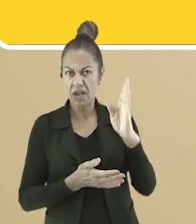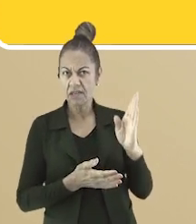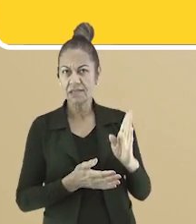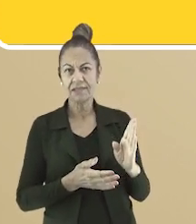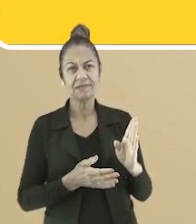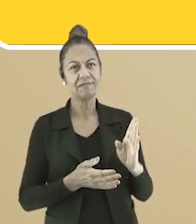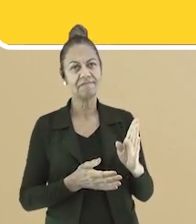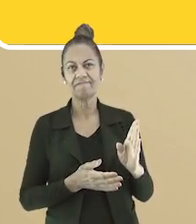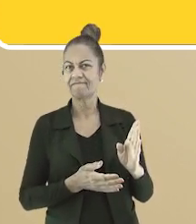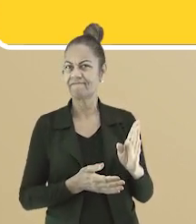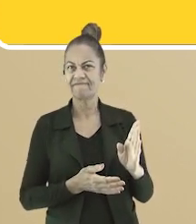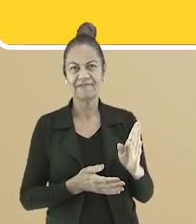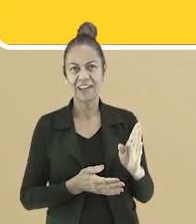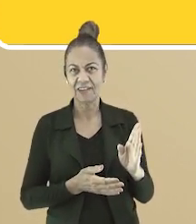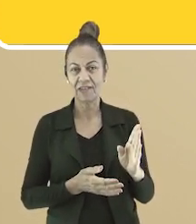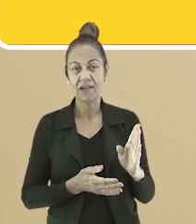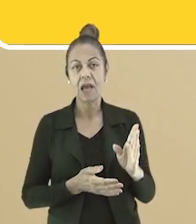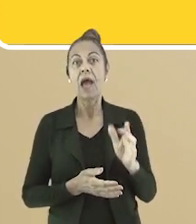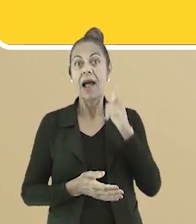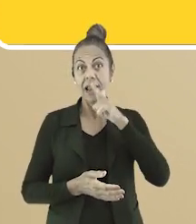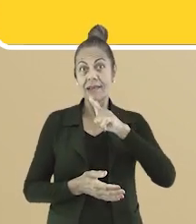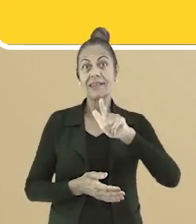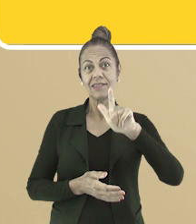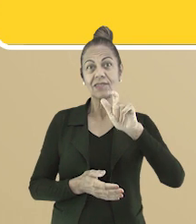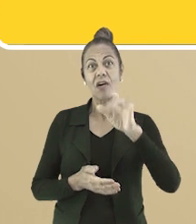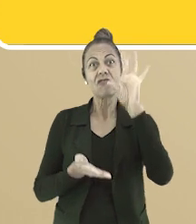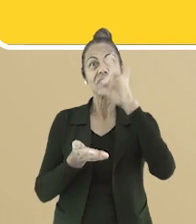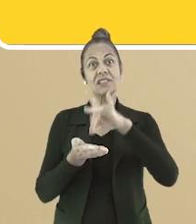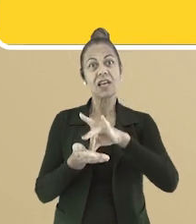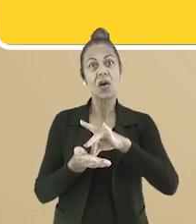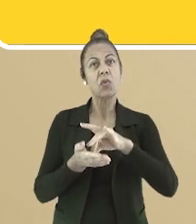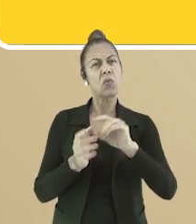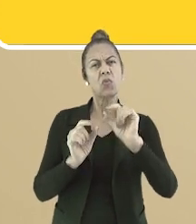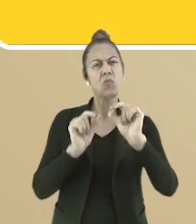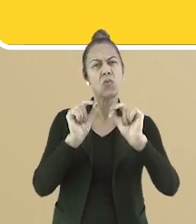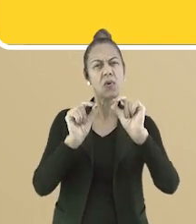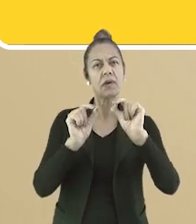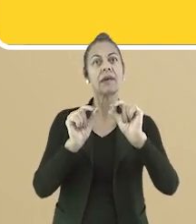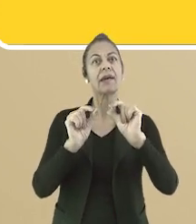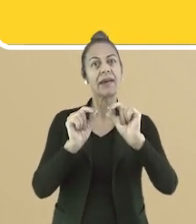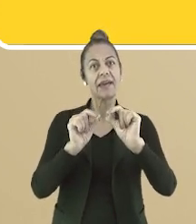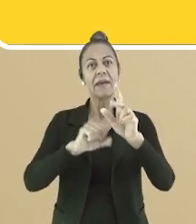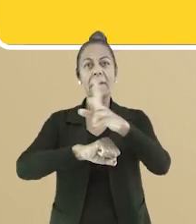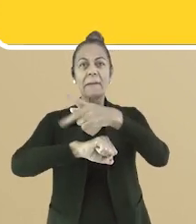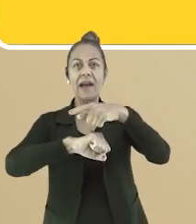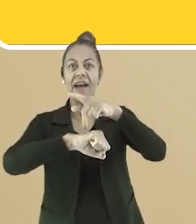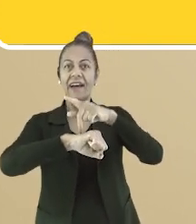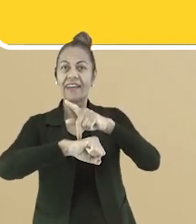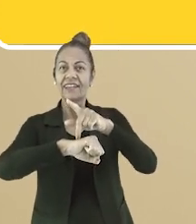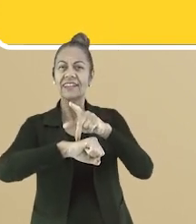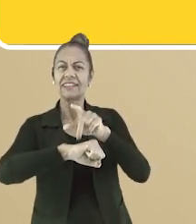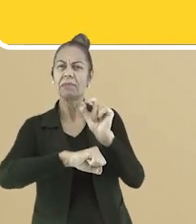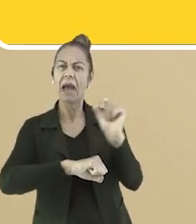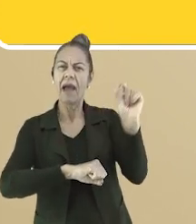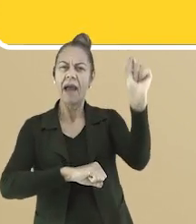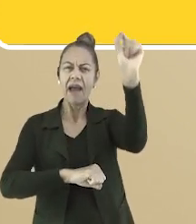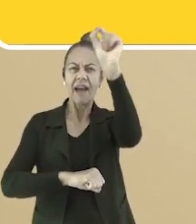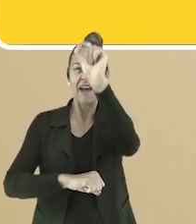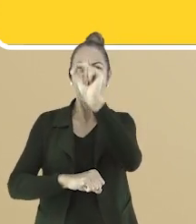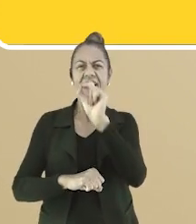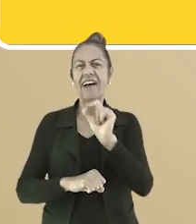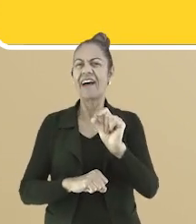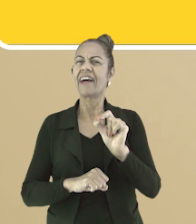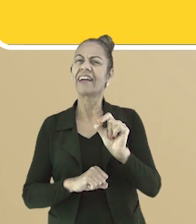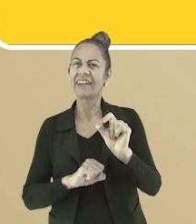Língua oficial? Sim. Língua oficial é a língua própria de um país. A língua oficial do Brasil, por exemplo,